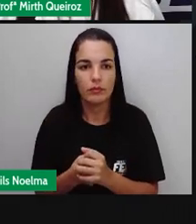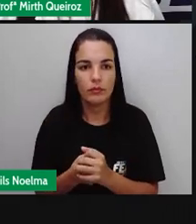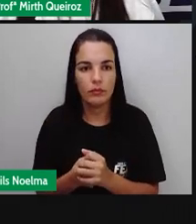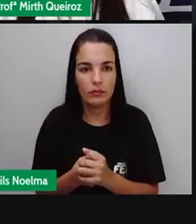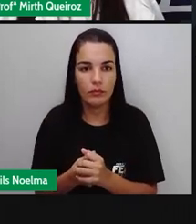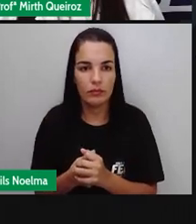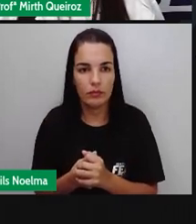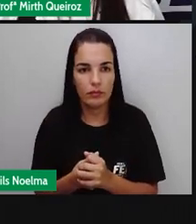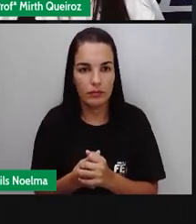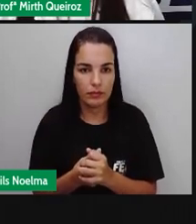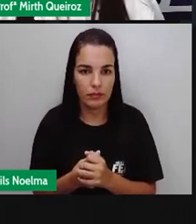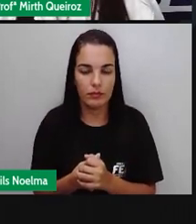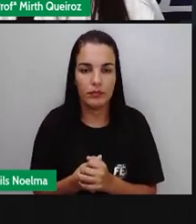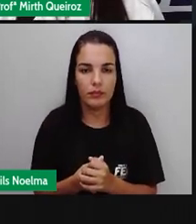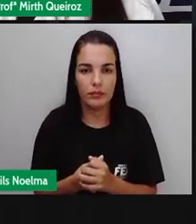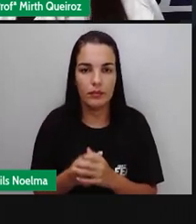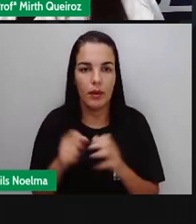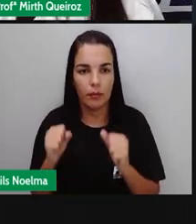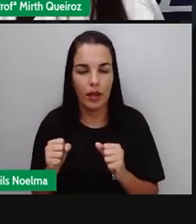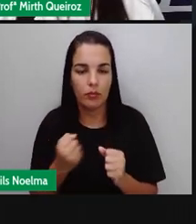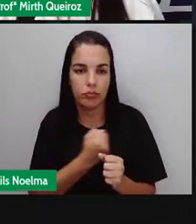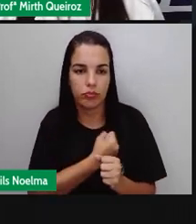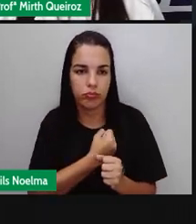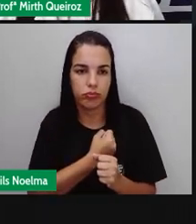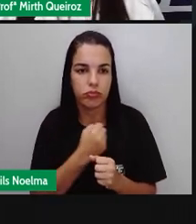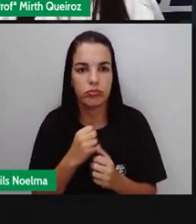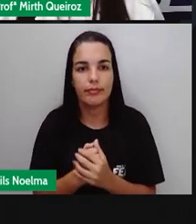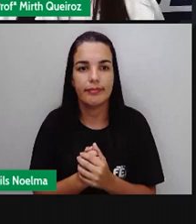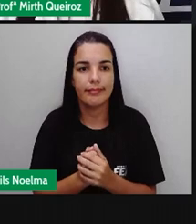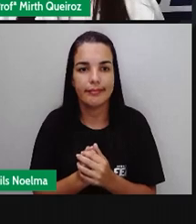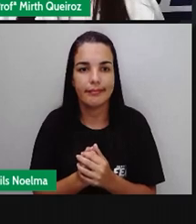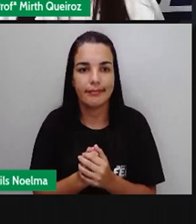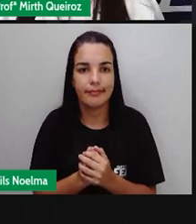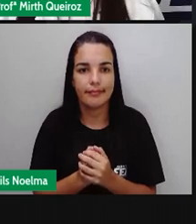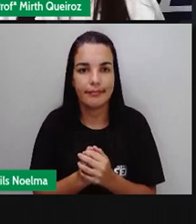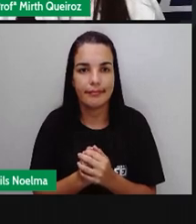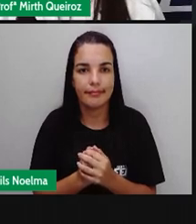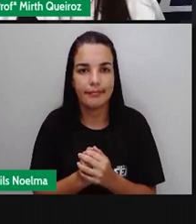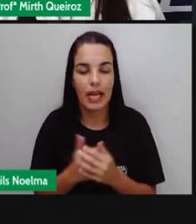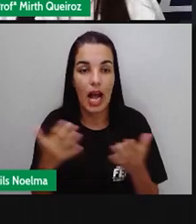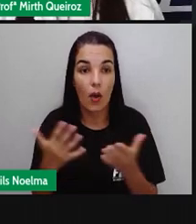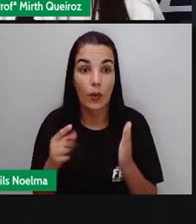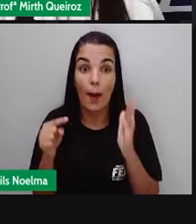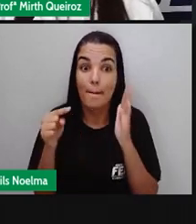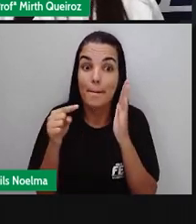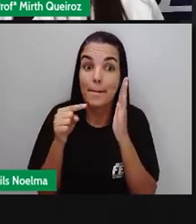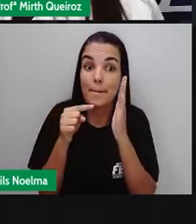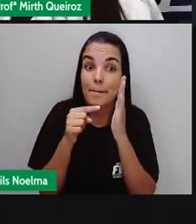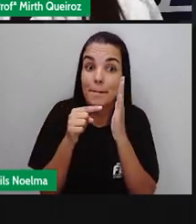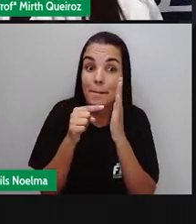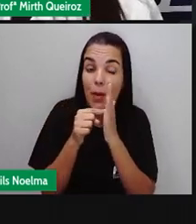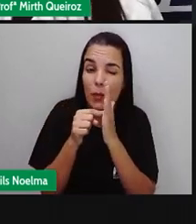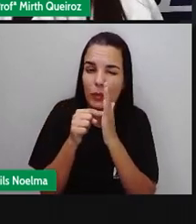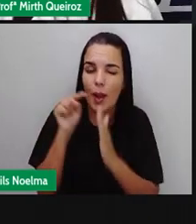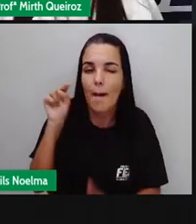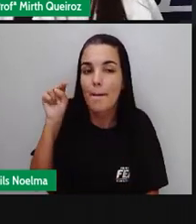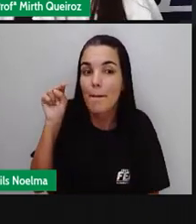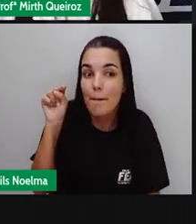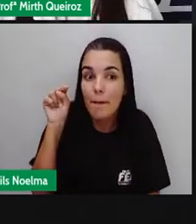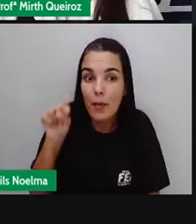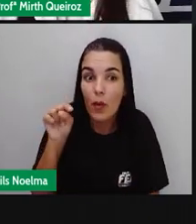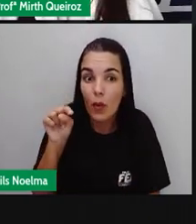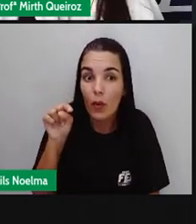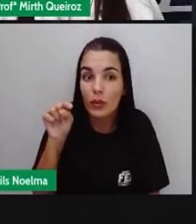enumerar enunciados, certo? O ponto, né? Que é o ponto final,